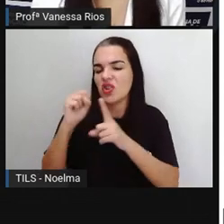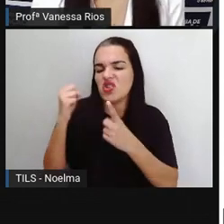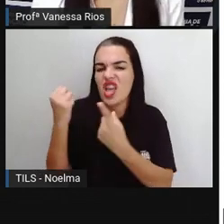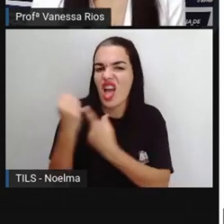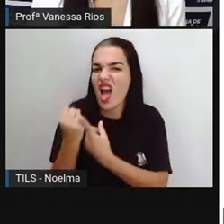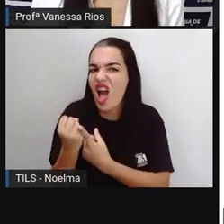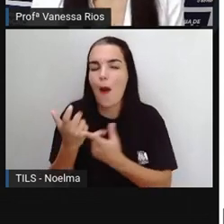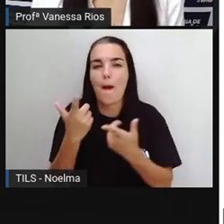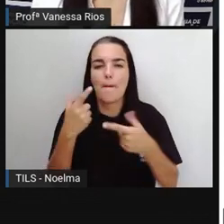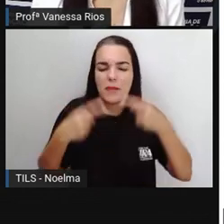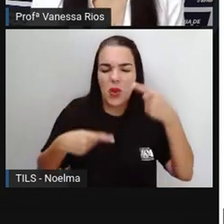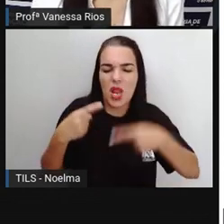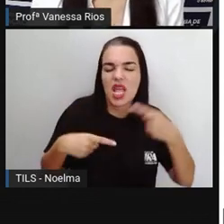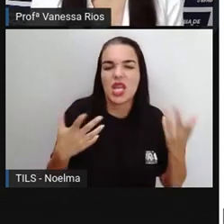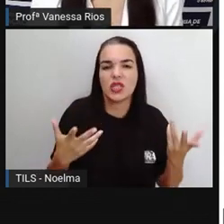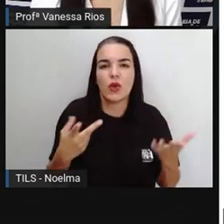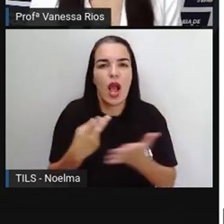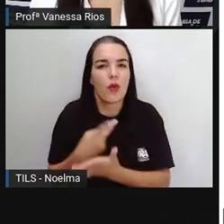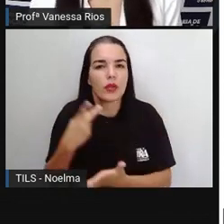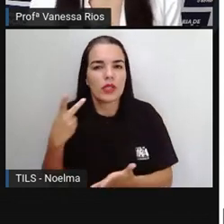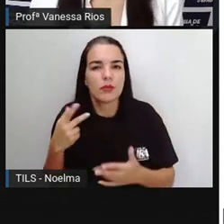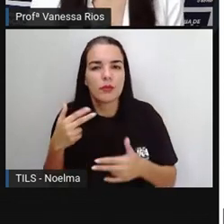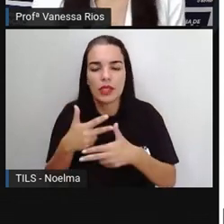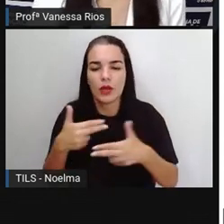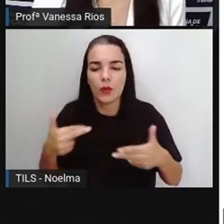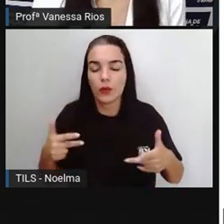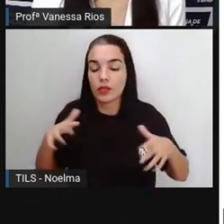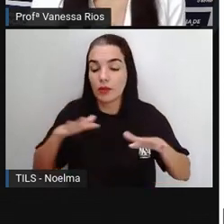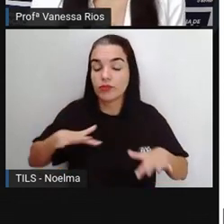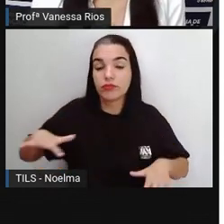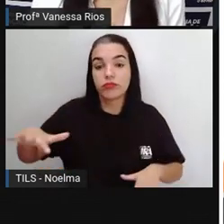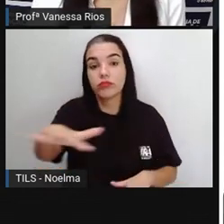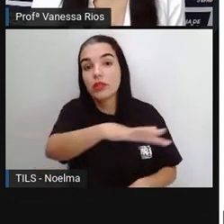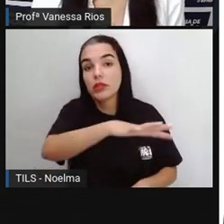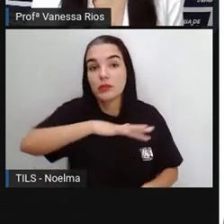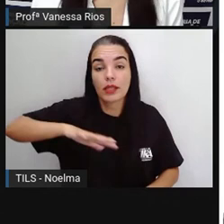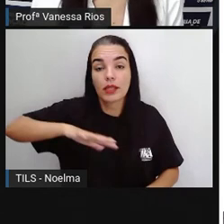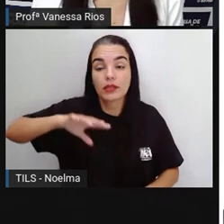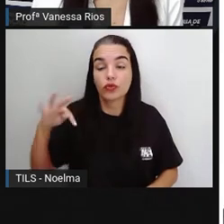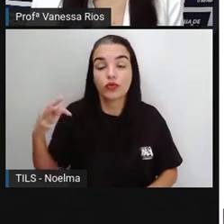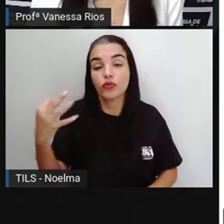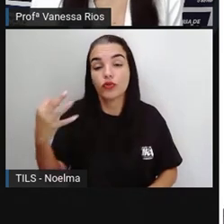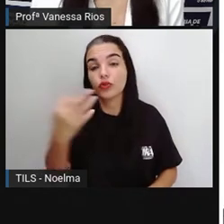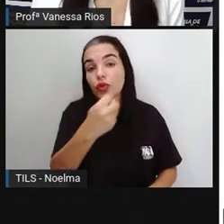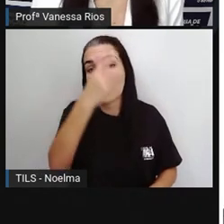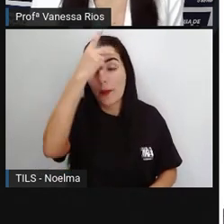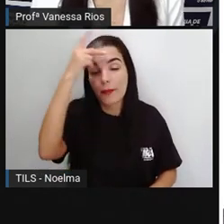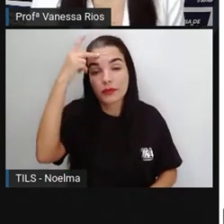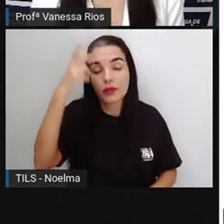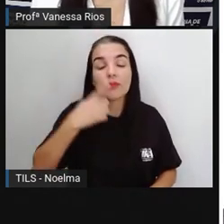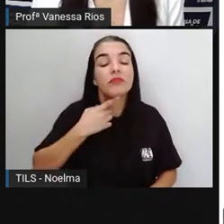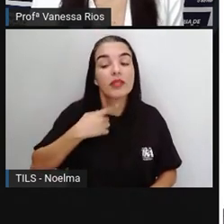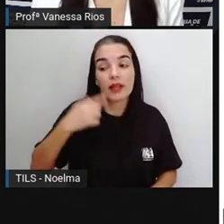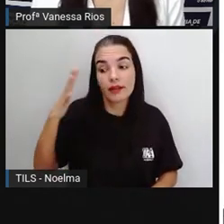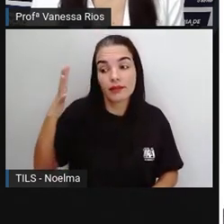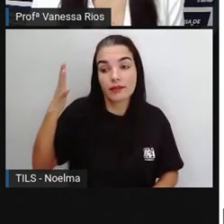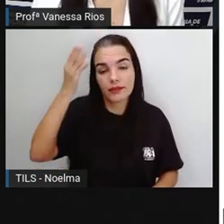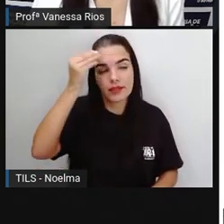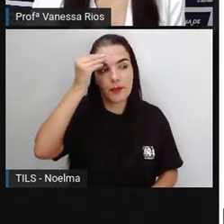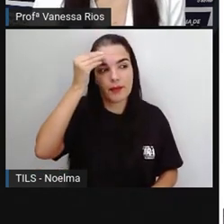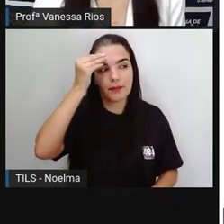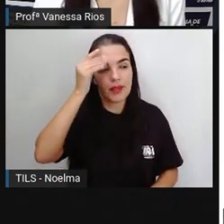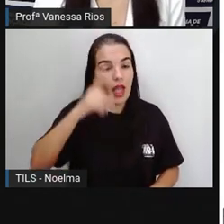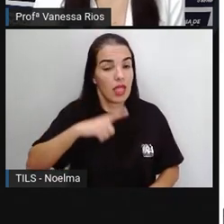acontecimentos produzidos no espaço público e que são de interesse geral. As notícias vão trazer